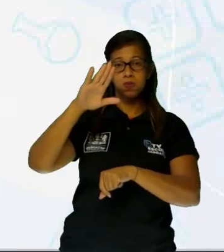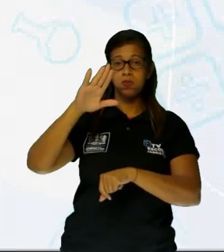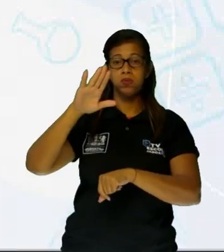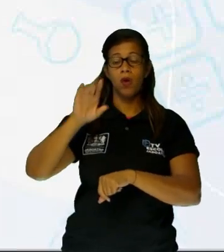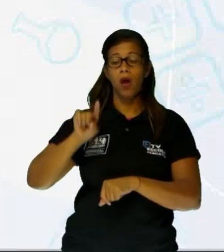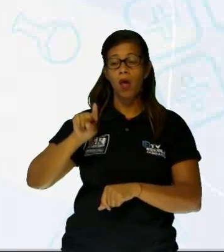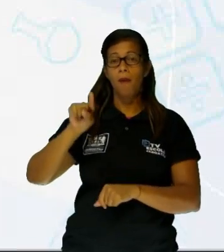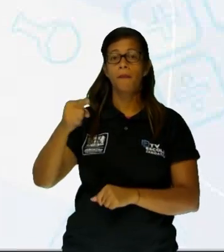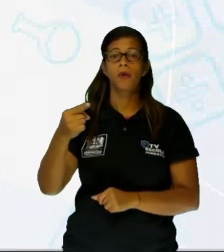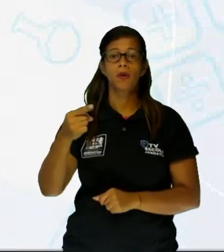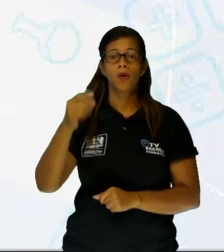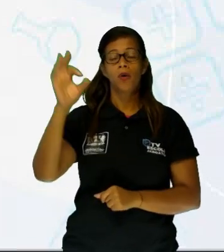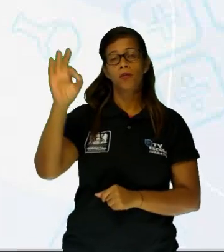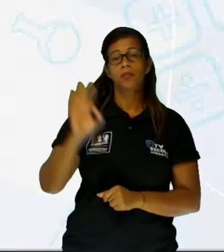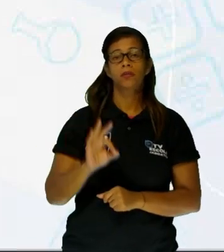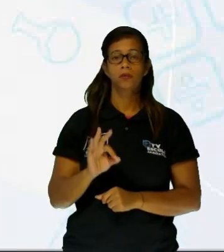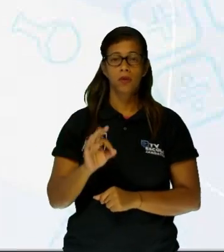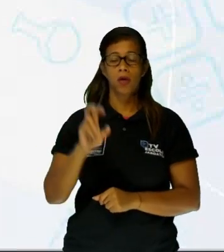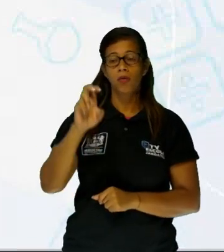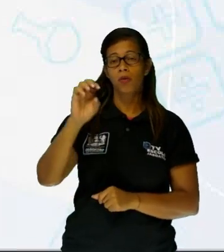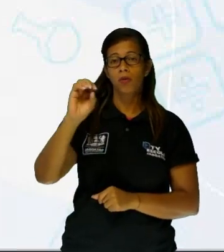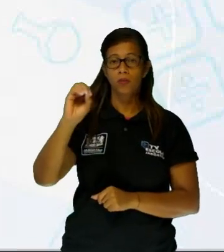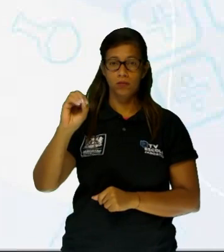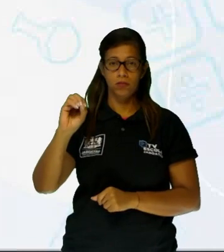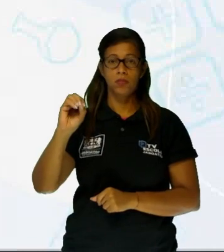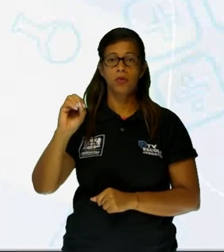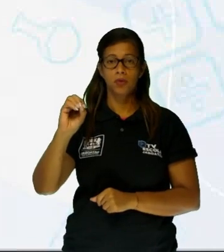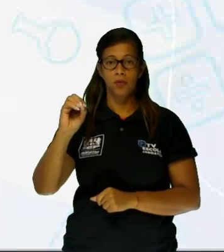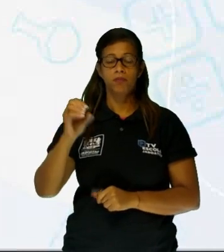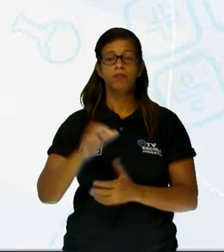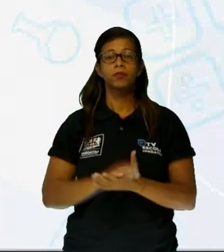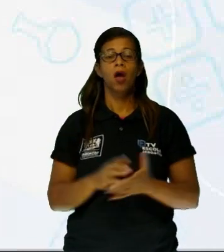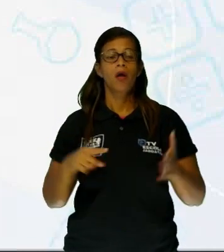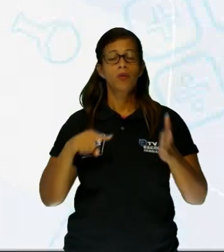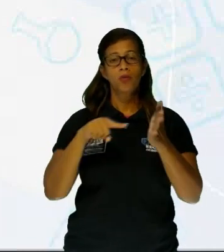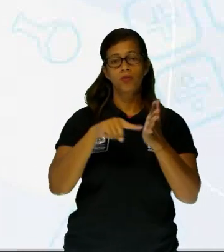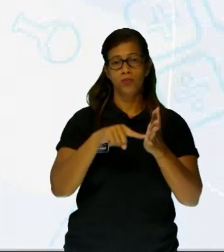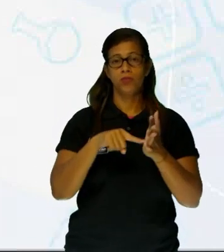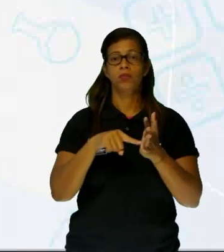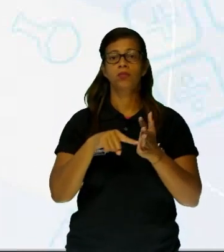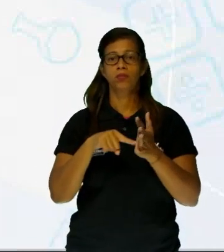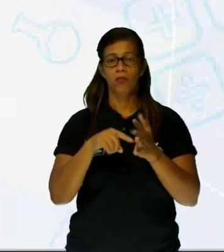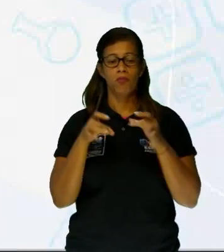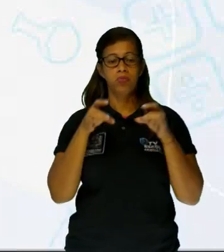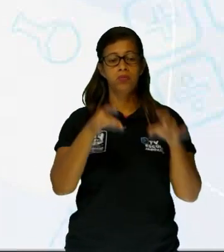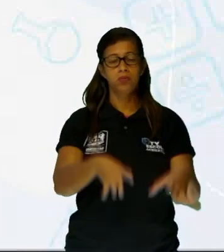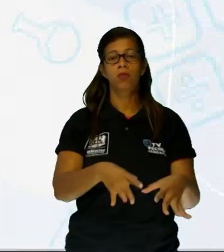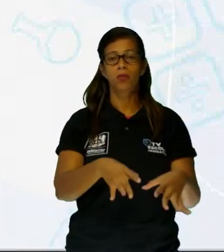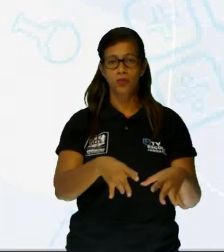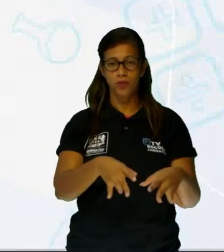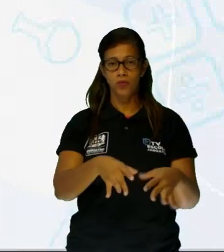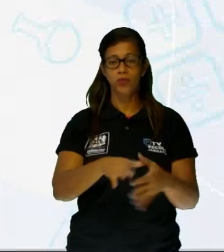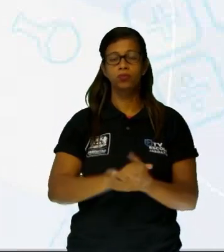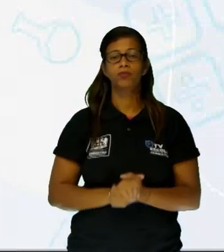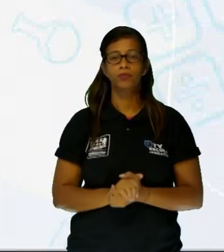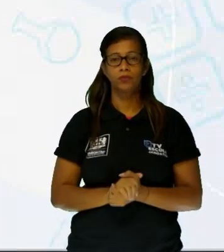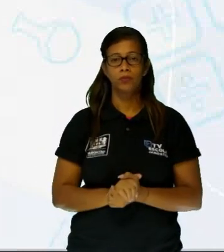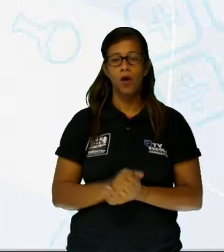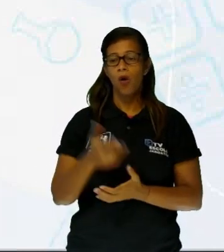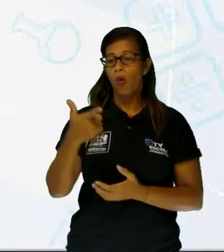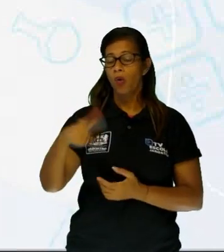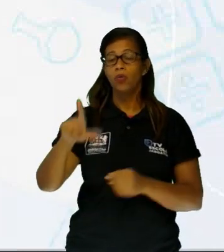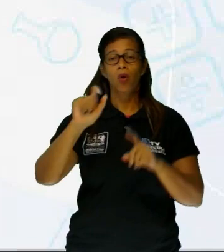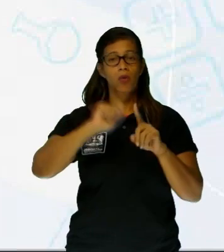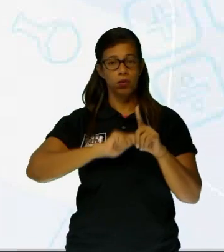denúncias diárias de maus-tratos e abandono em todo o território nacional. Durante os outros meses do ano, a média de